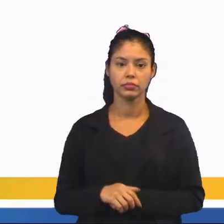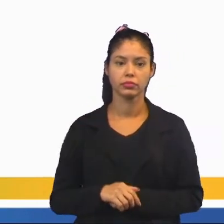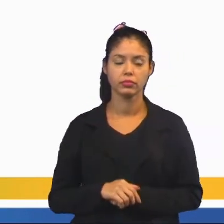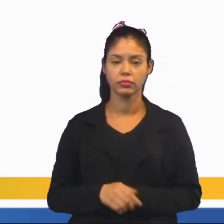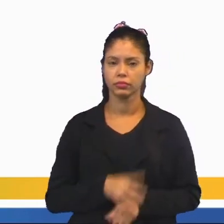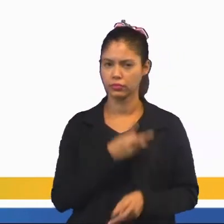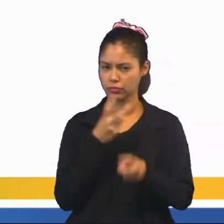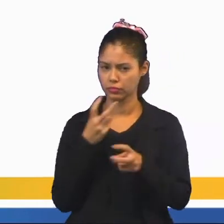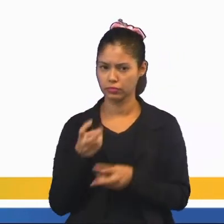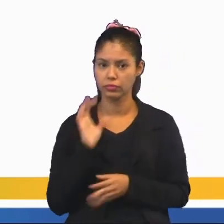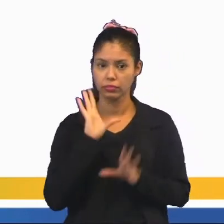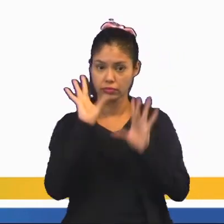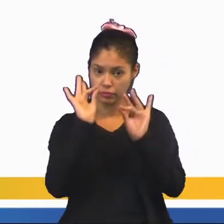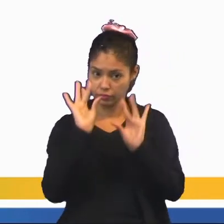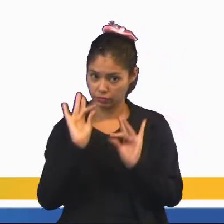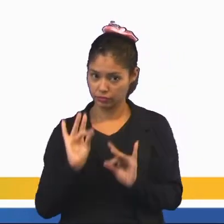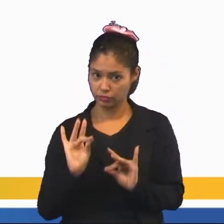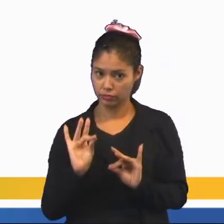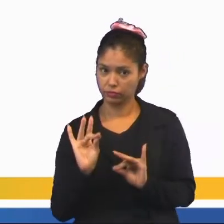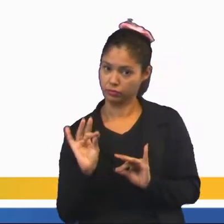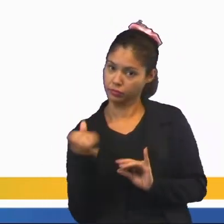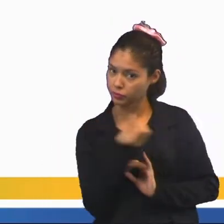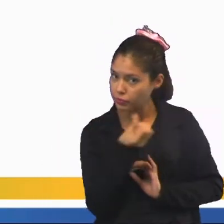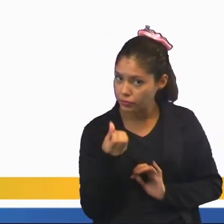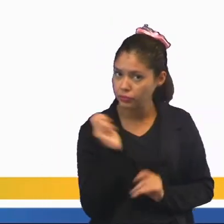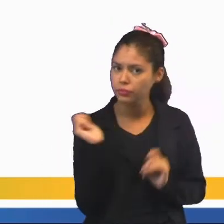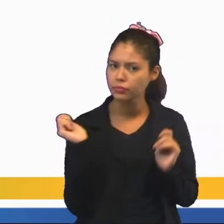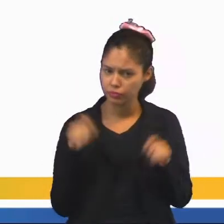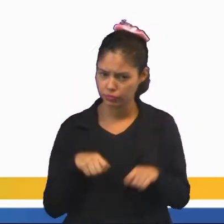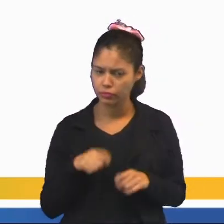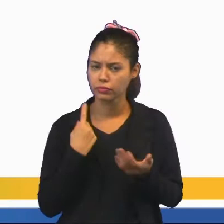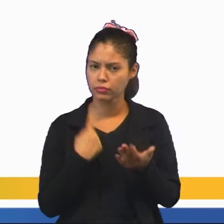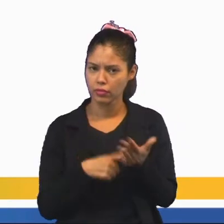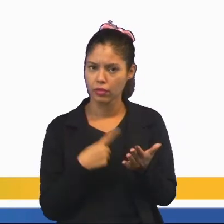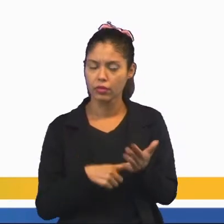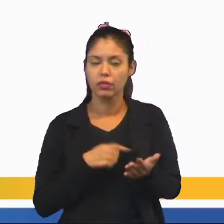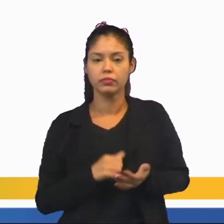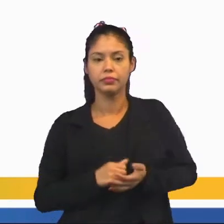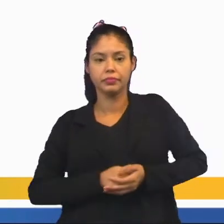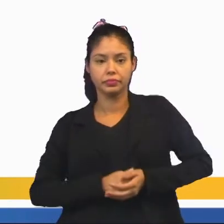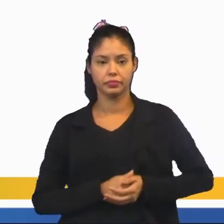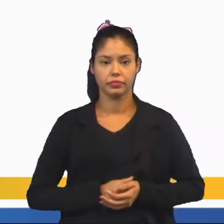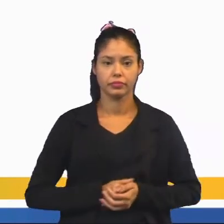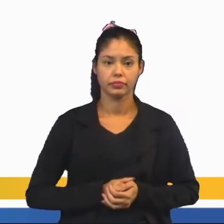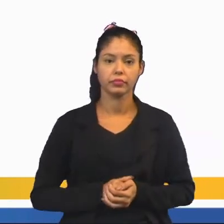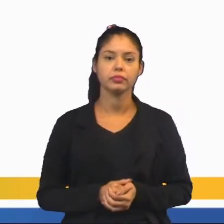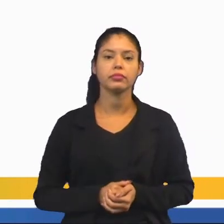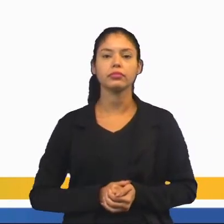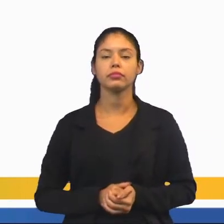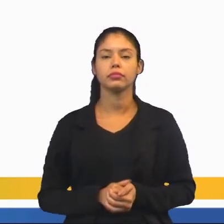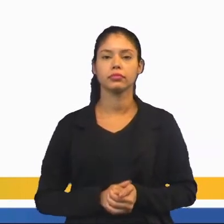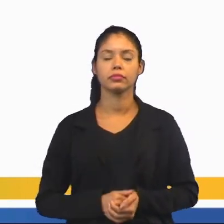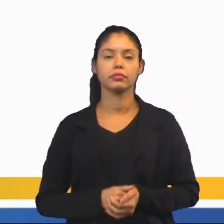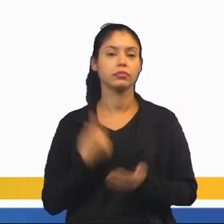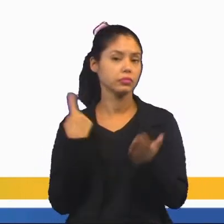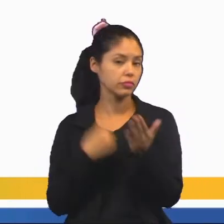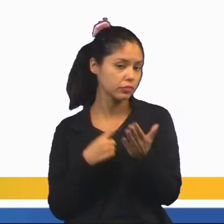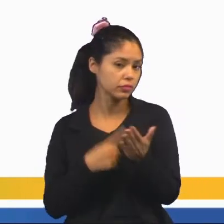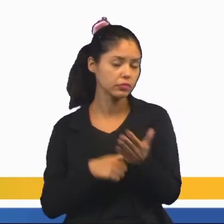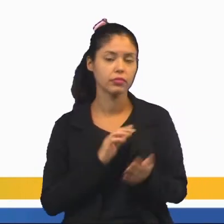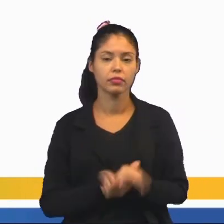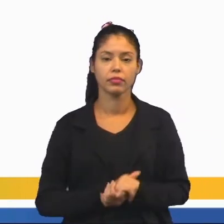6. Perceberam que cada um eu tenho 6 possibilidades de combinações? Aqui já são combinações, né? Eu já vou estar